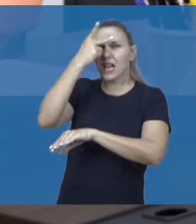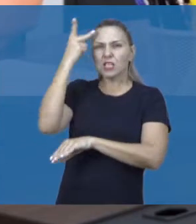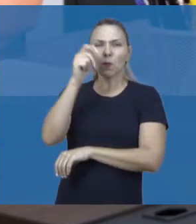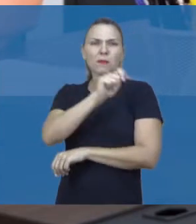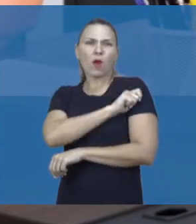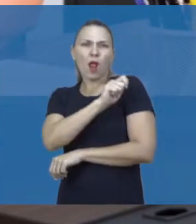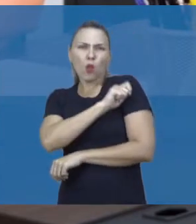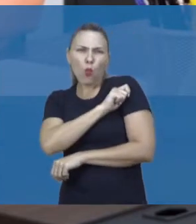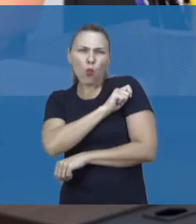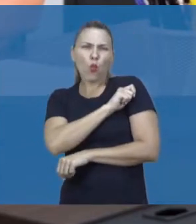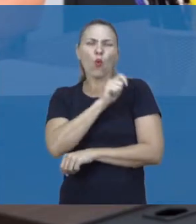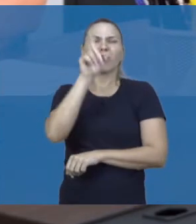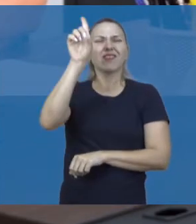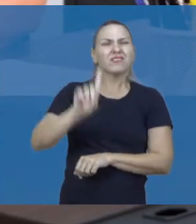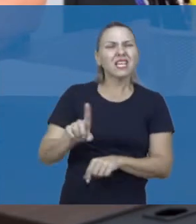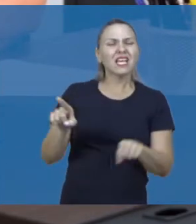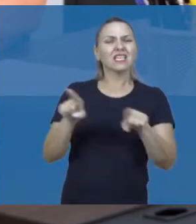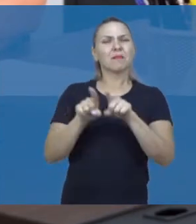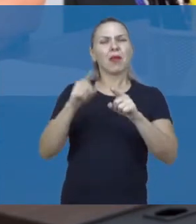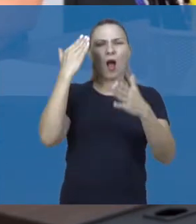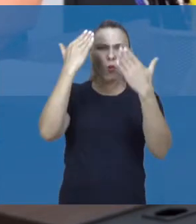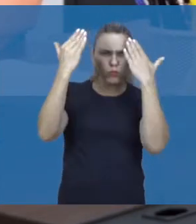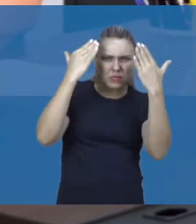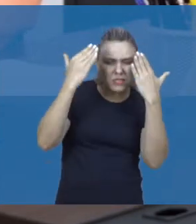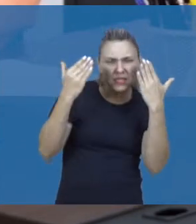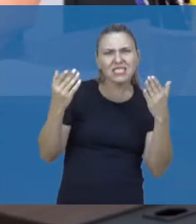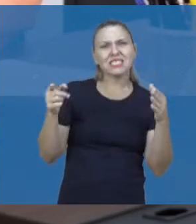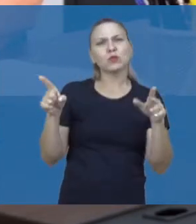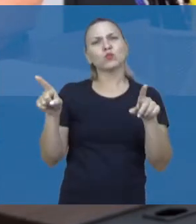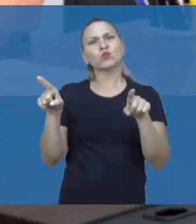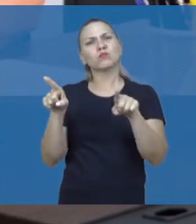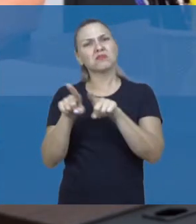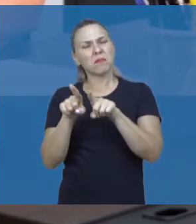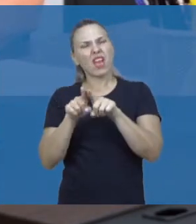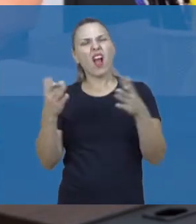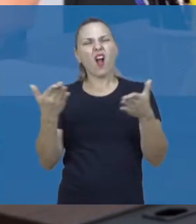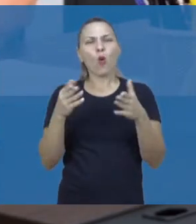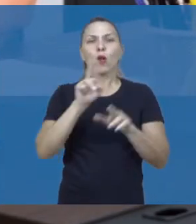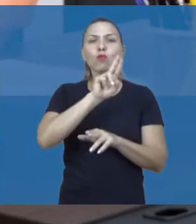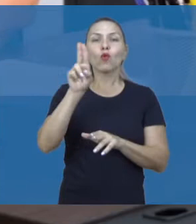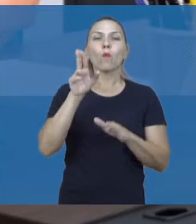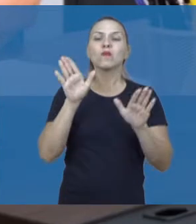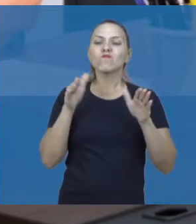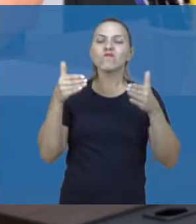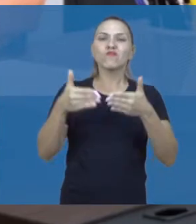provais de desenvolvimento, que agora a gente chama de transtorno do espectro autista,